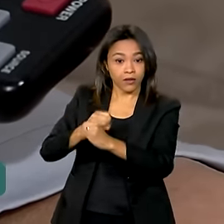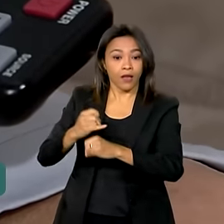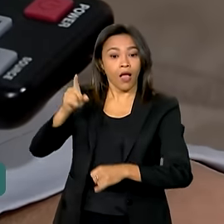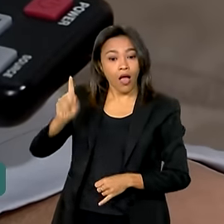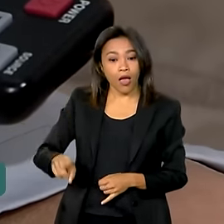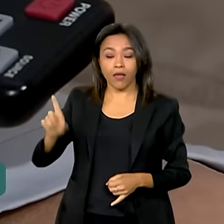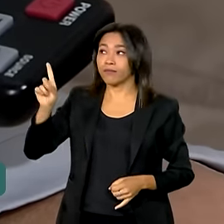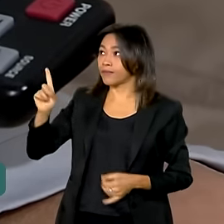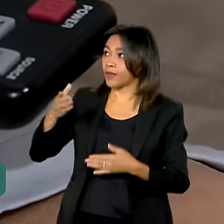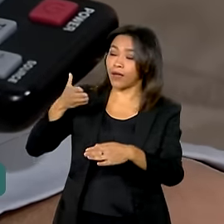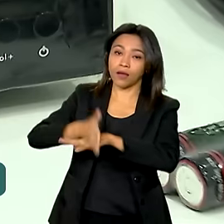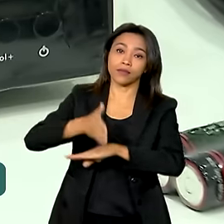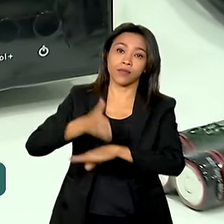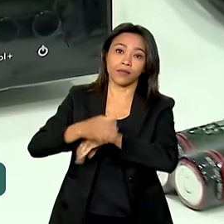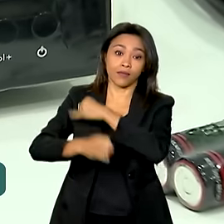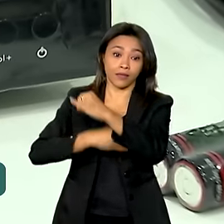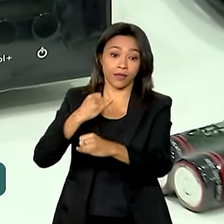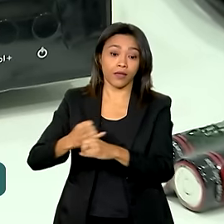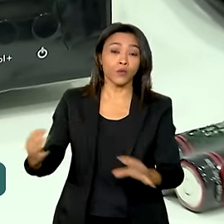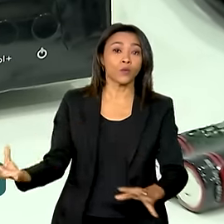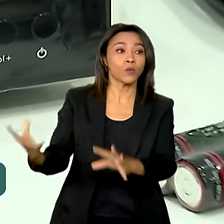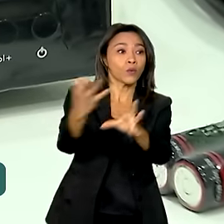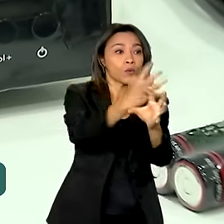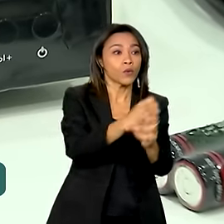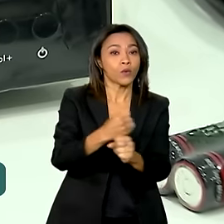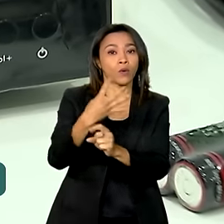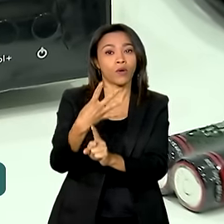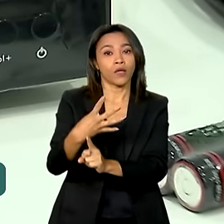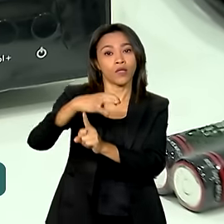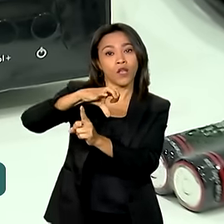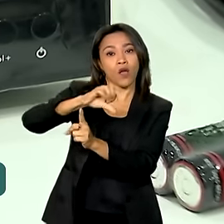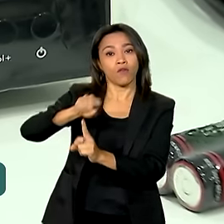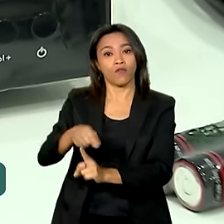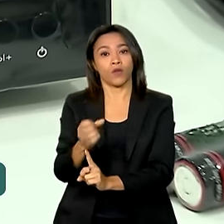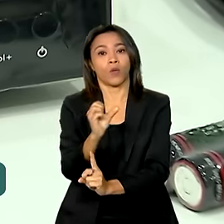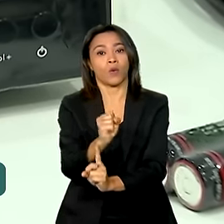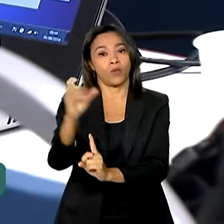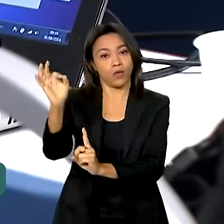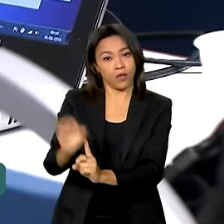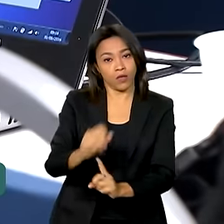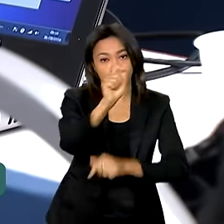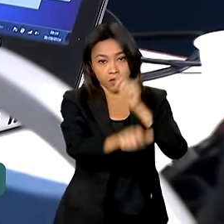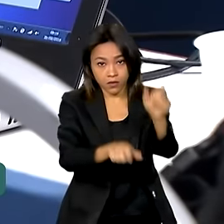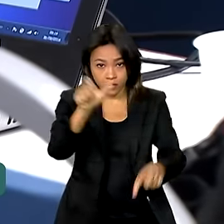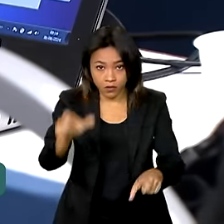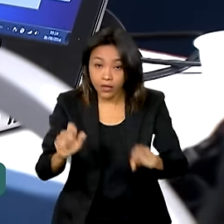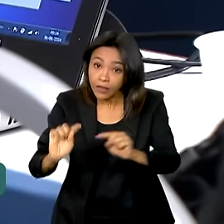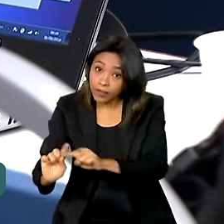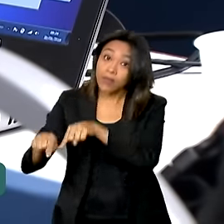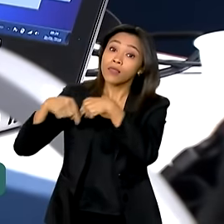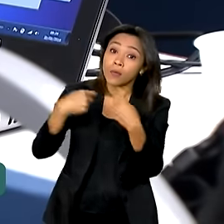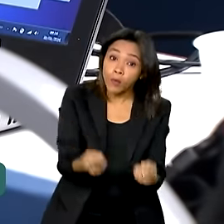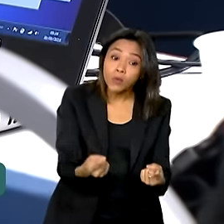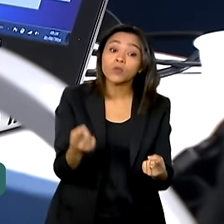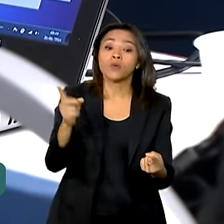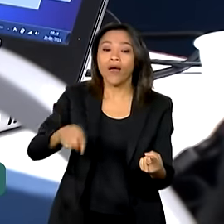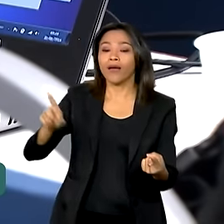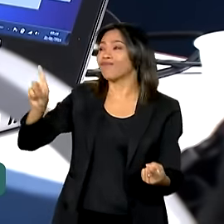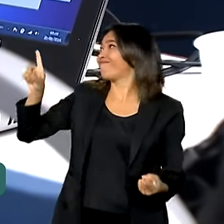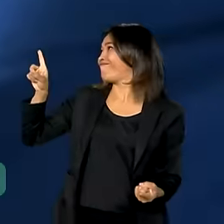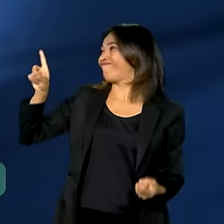meio de acesso à internet para 49,8% das pessoas. Logo depois, o